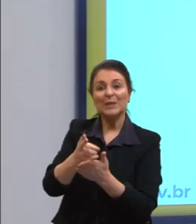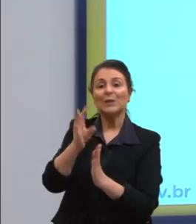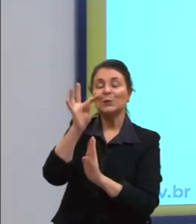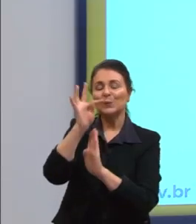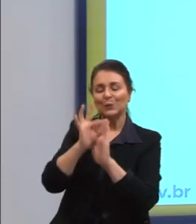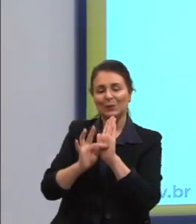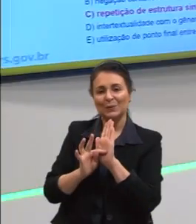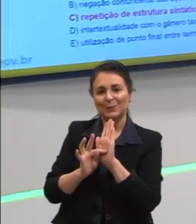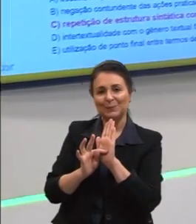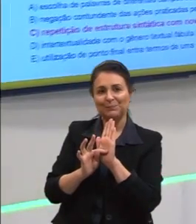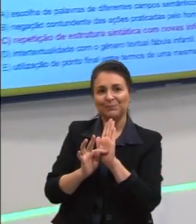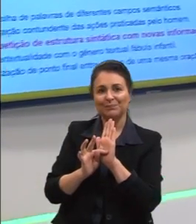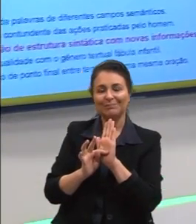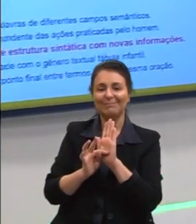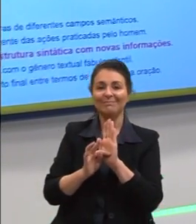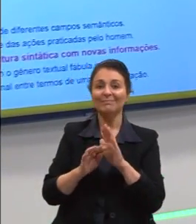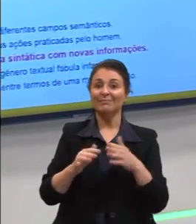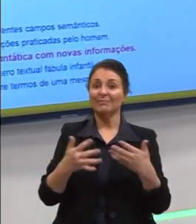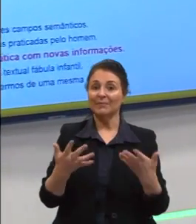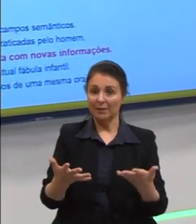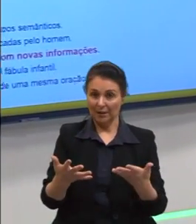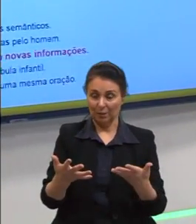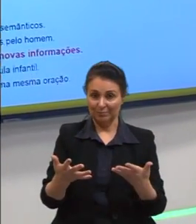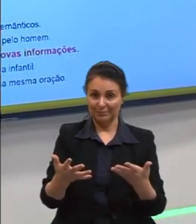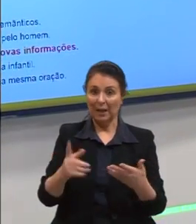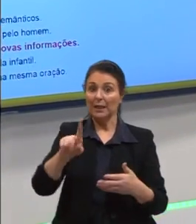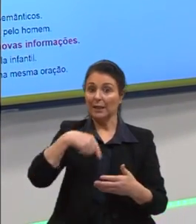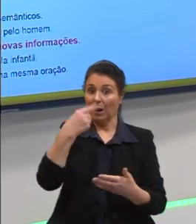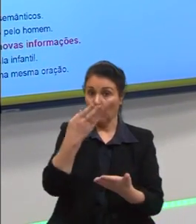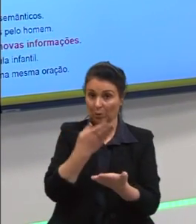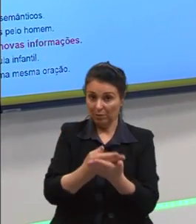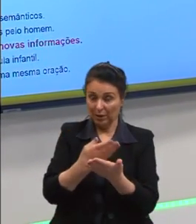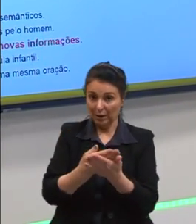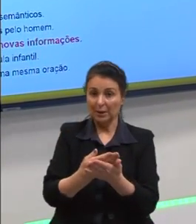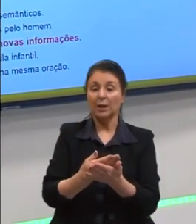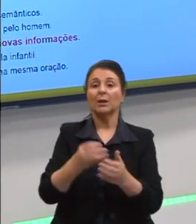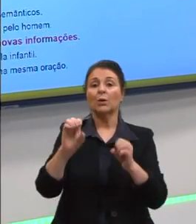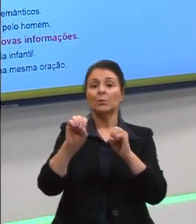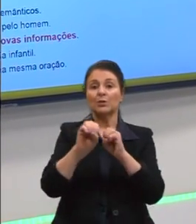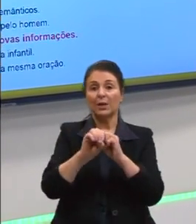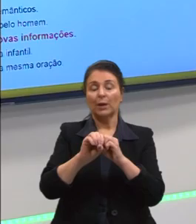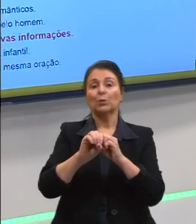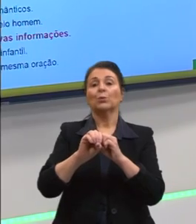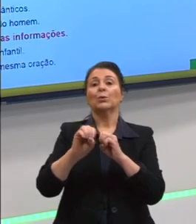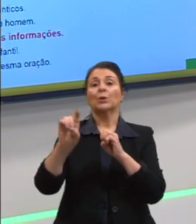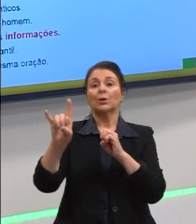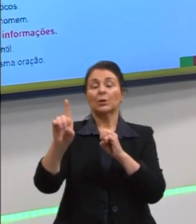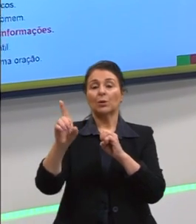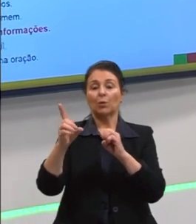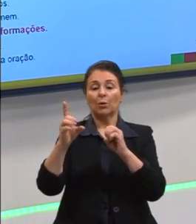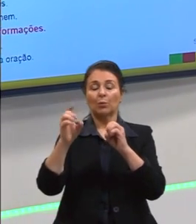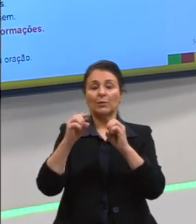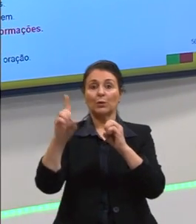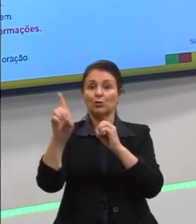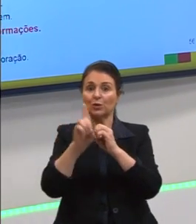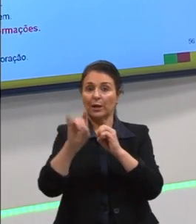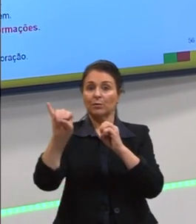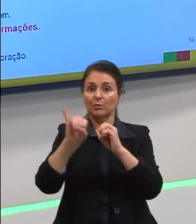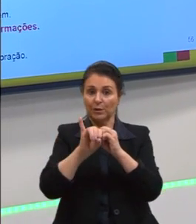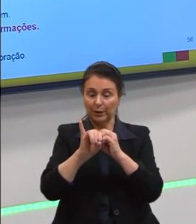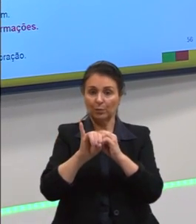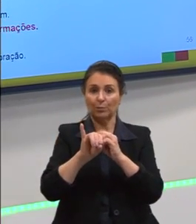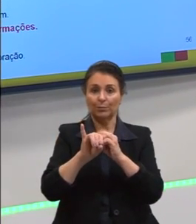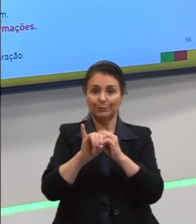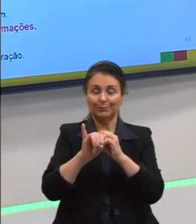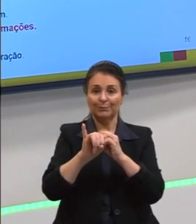nosso texto. Pessoal, vai ficar para a nossa próxima aula. Objeto direto e indireto que não deu tempo de trabalhar hoje, porque é muita